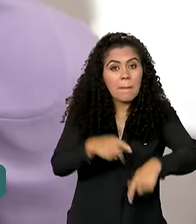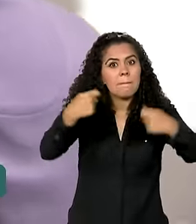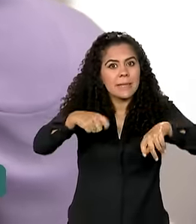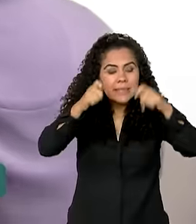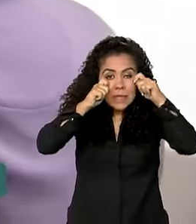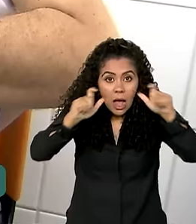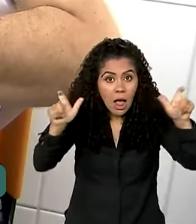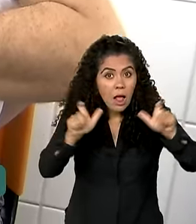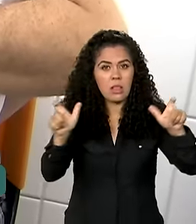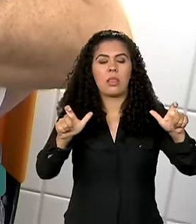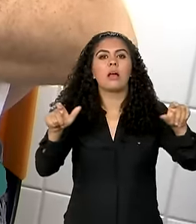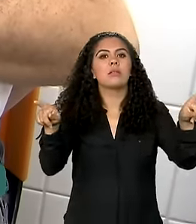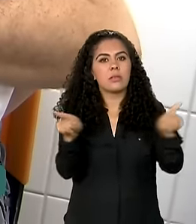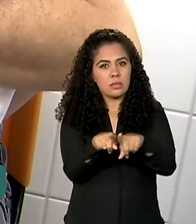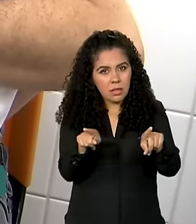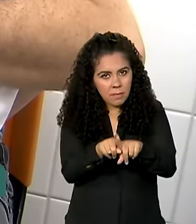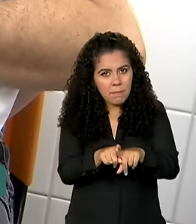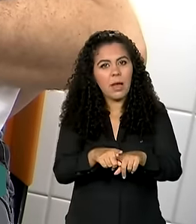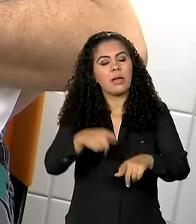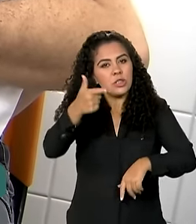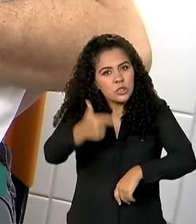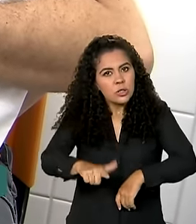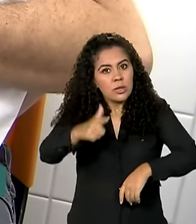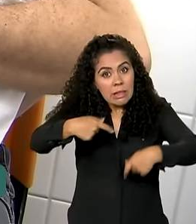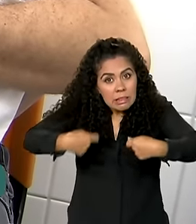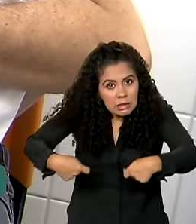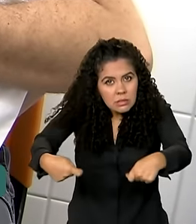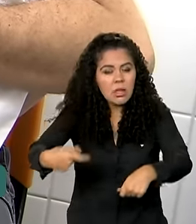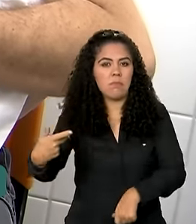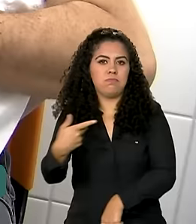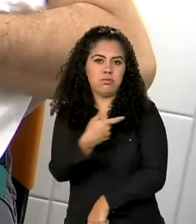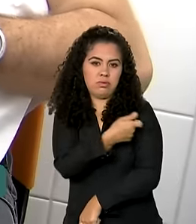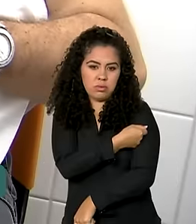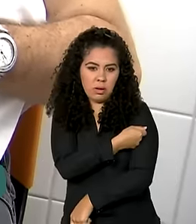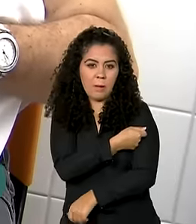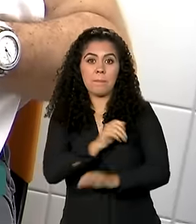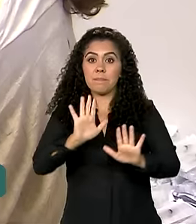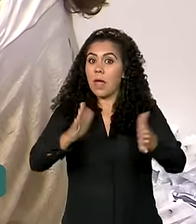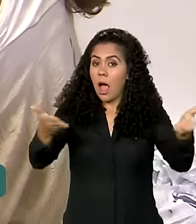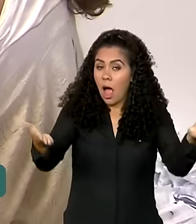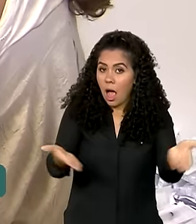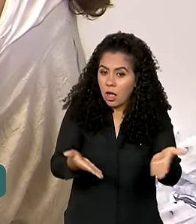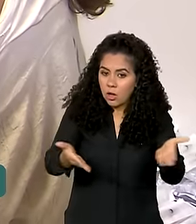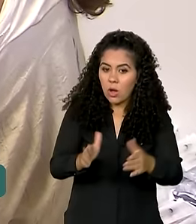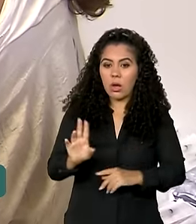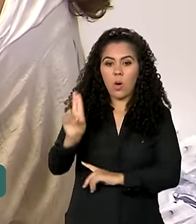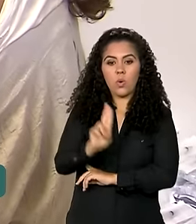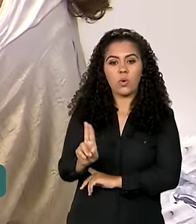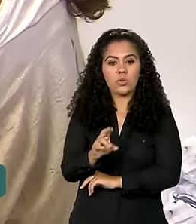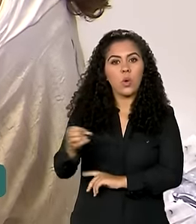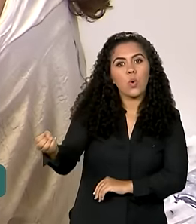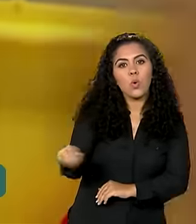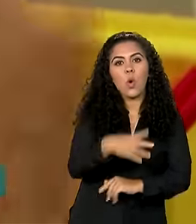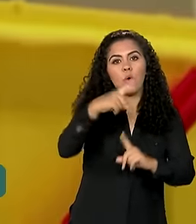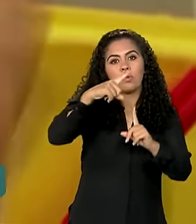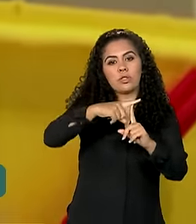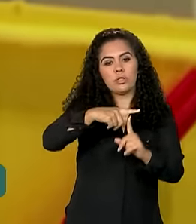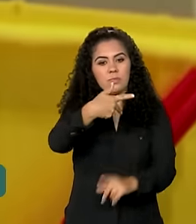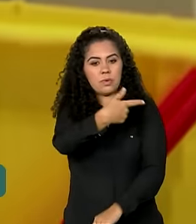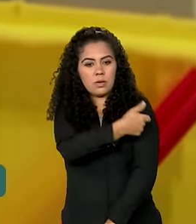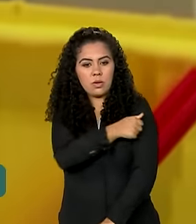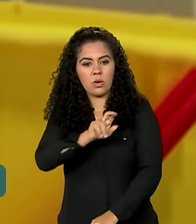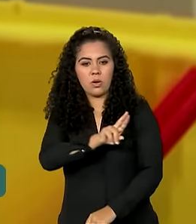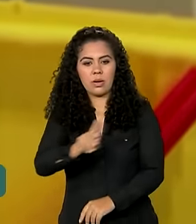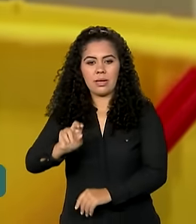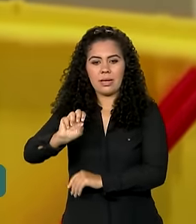atento e tomar os reforços quando necessário. Agora está sendo utilizado um novo imunizante, o Spike